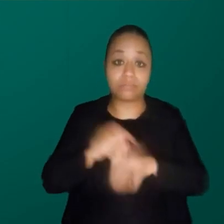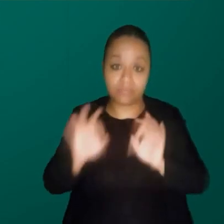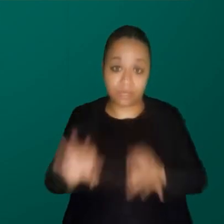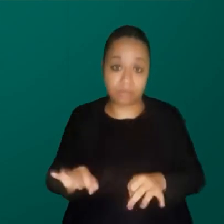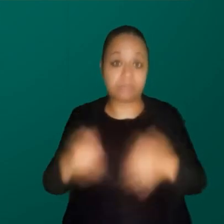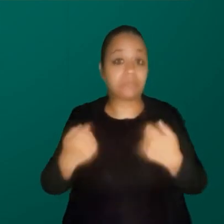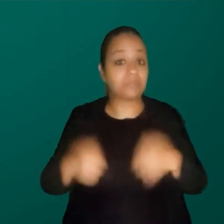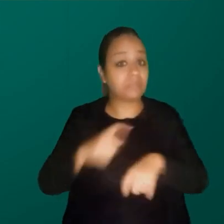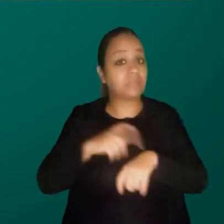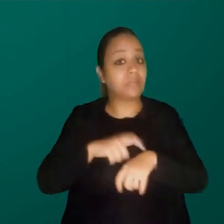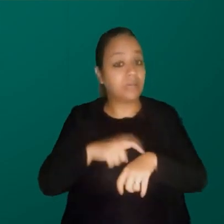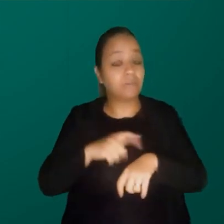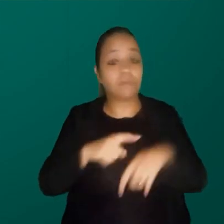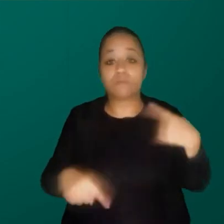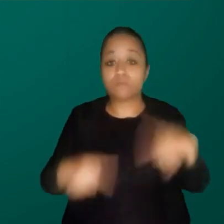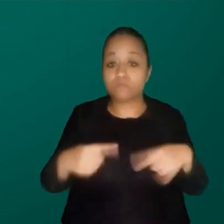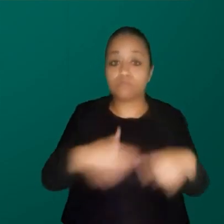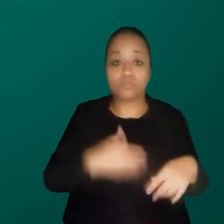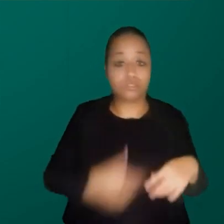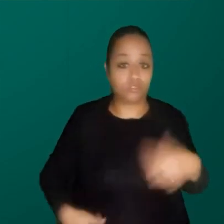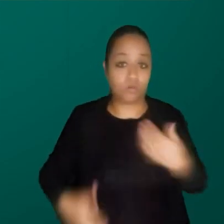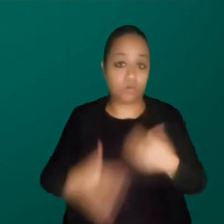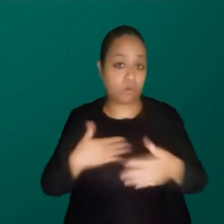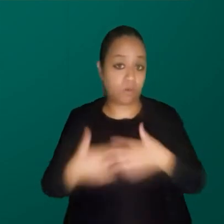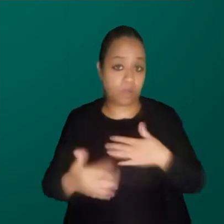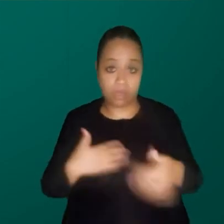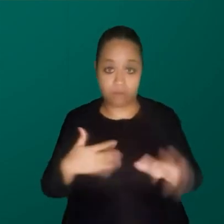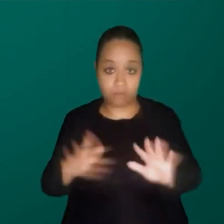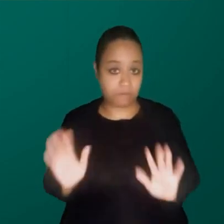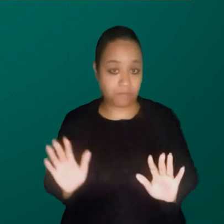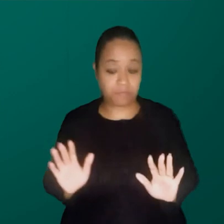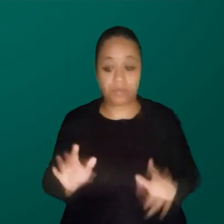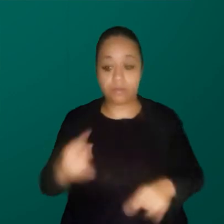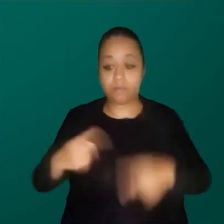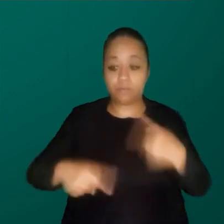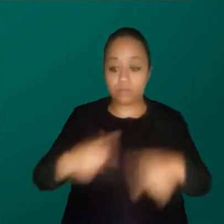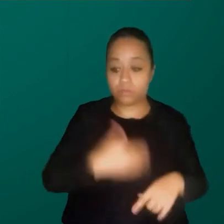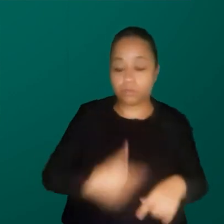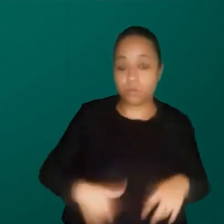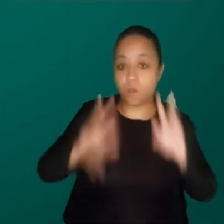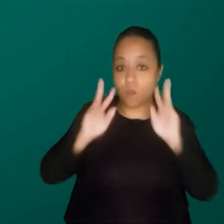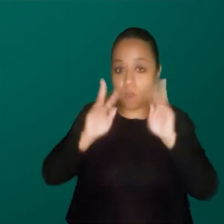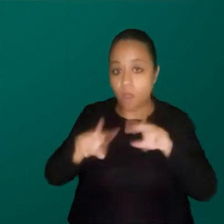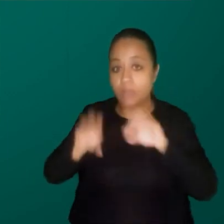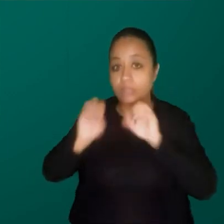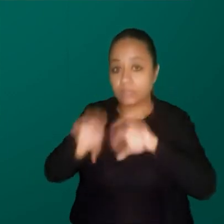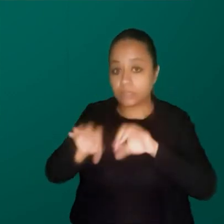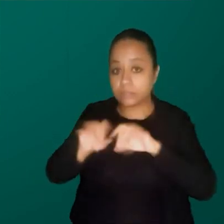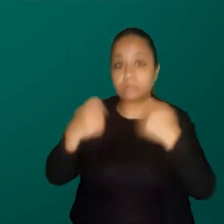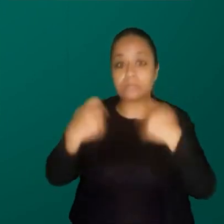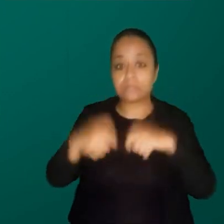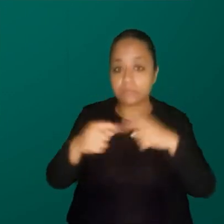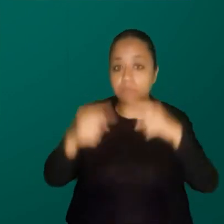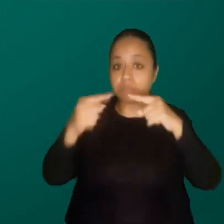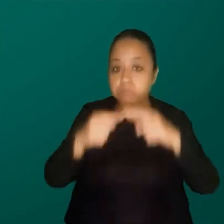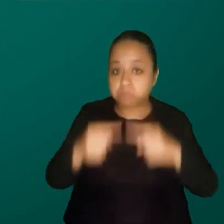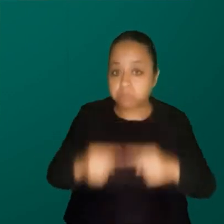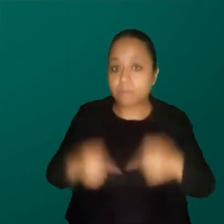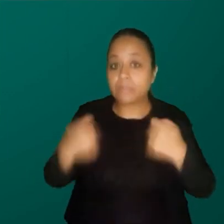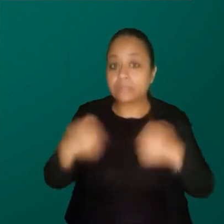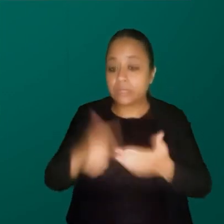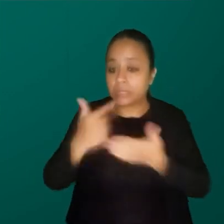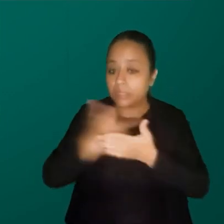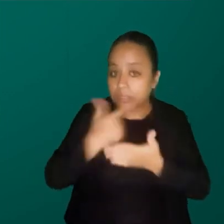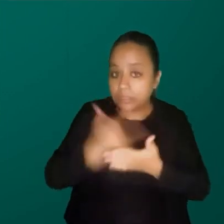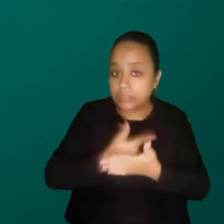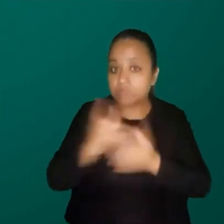Entenderam? Não tem que ter tempo para ter política, qualquer política pública. Política pública que vai olhar a educação e dizer tem que estar na educação, que vai olhar